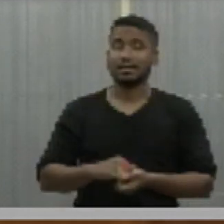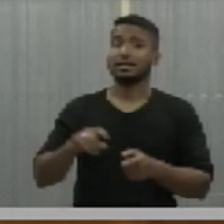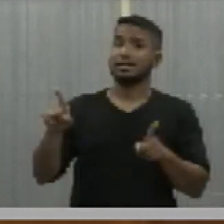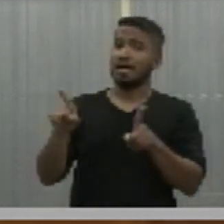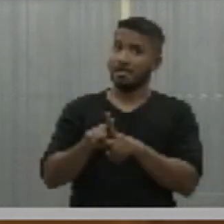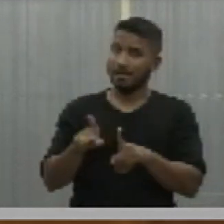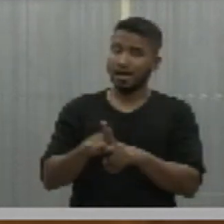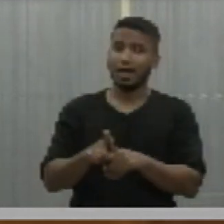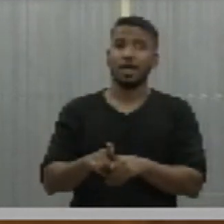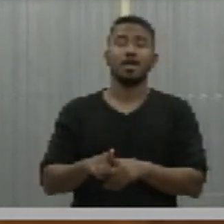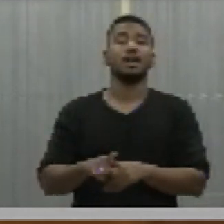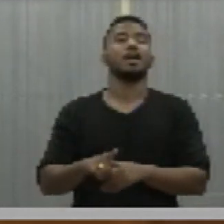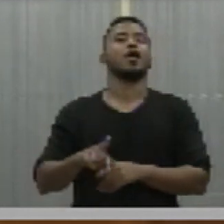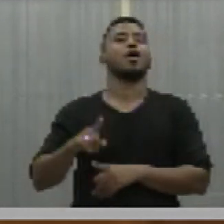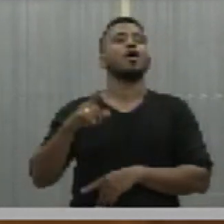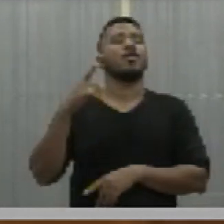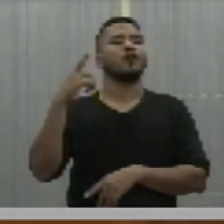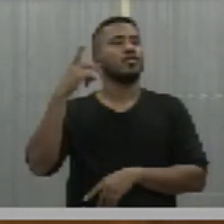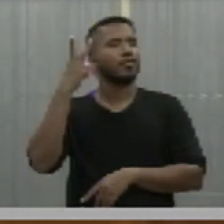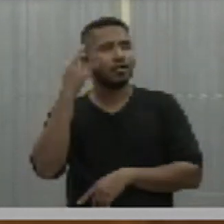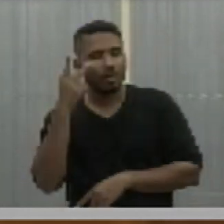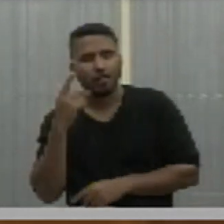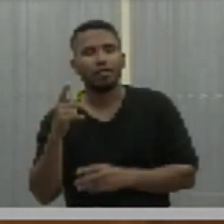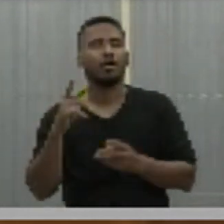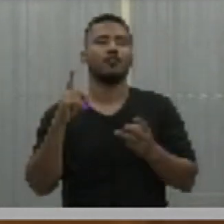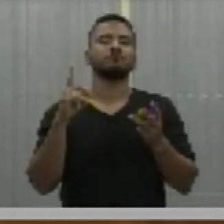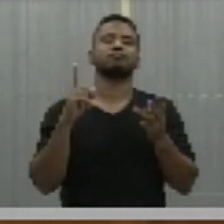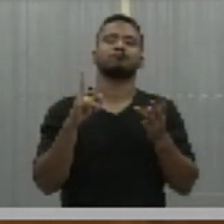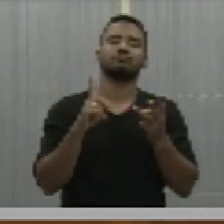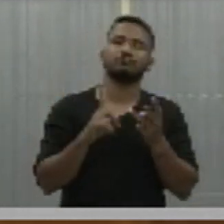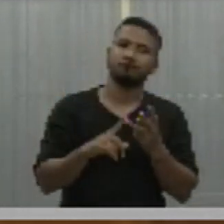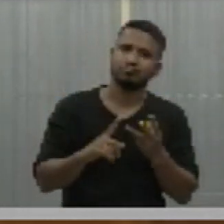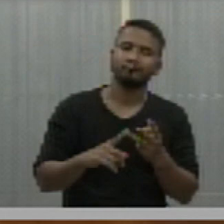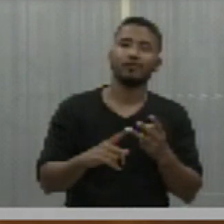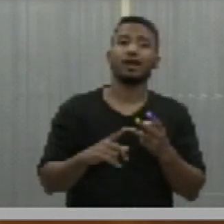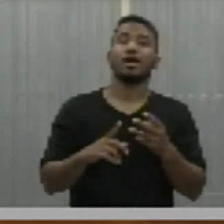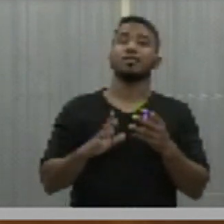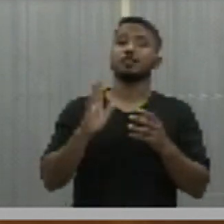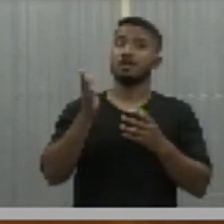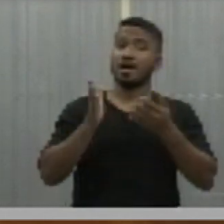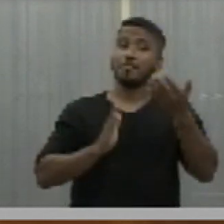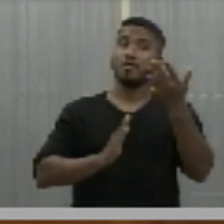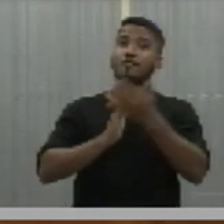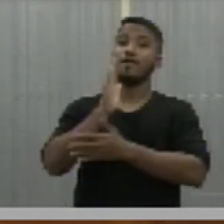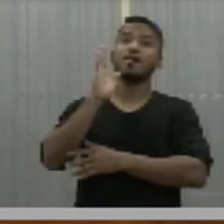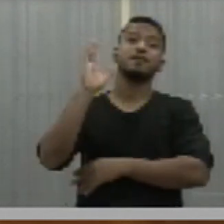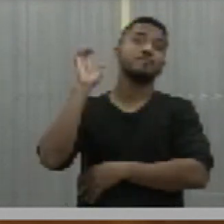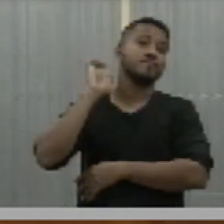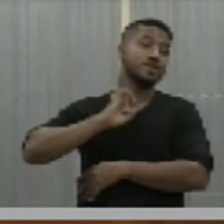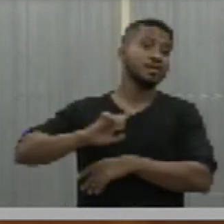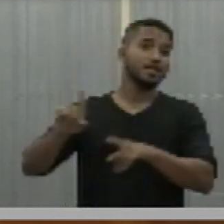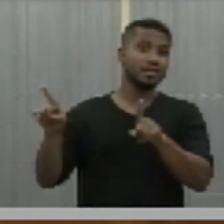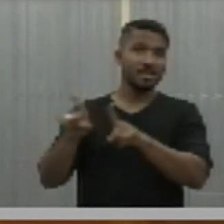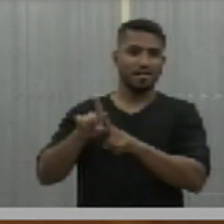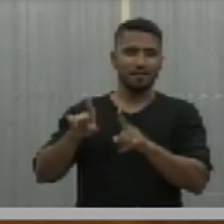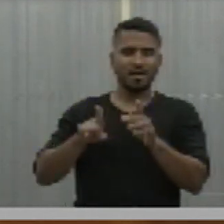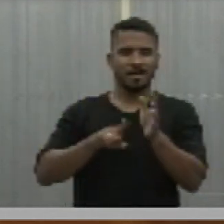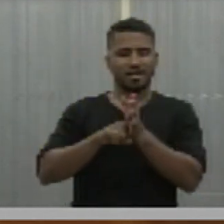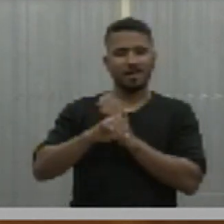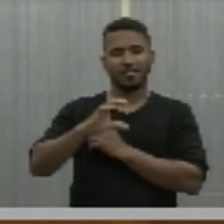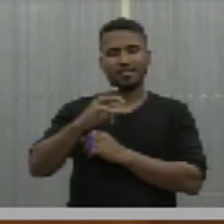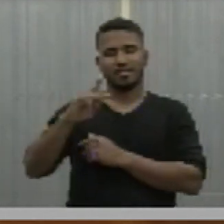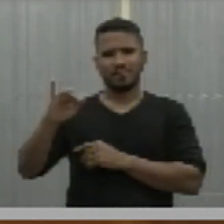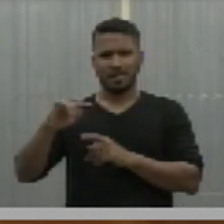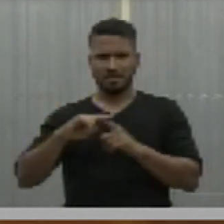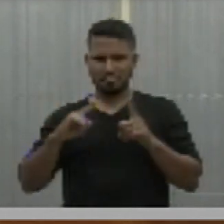Goiânia, da mesma forma acontece no Ceará, da mesma forma está sendo aprovada em Minas Gerais. Mas a